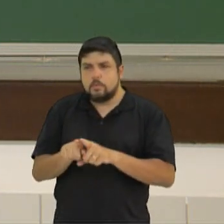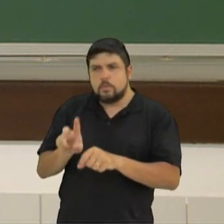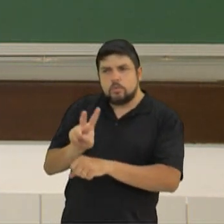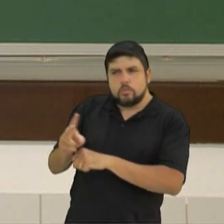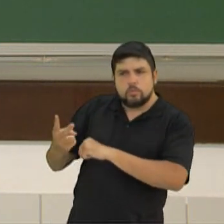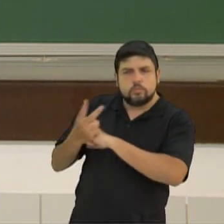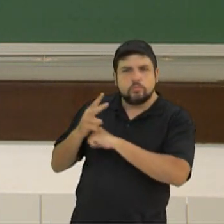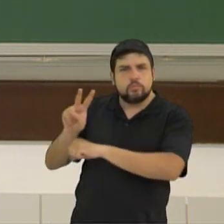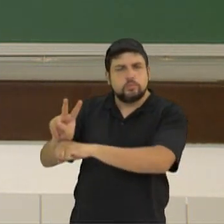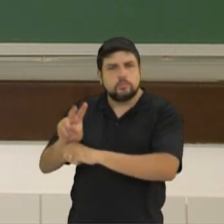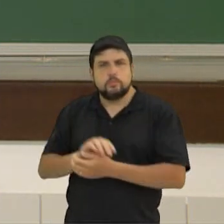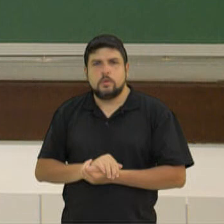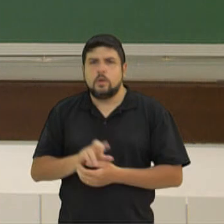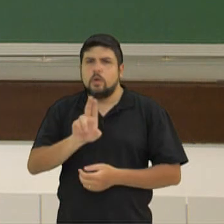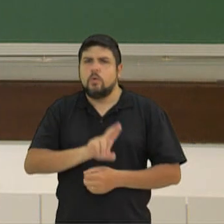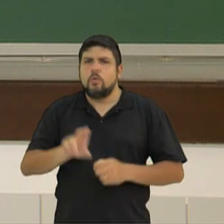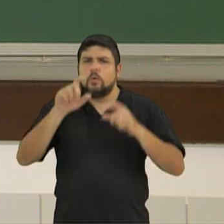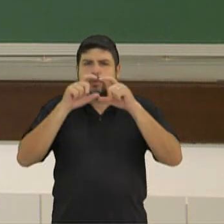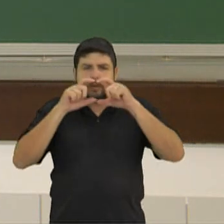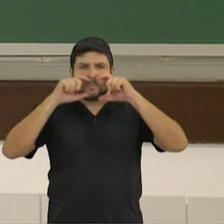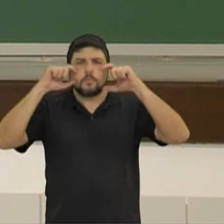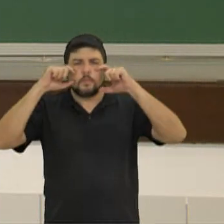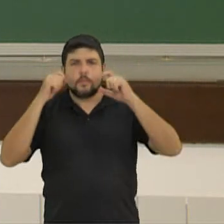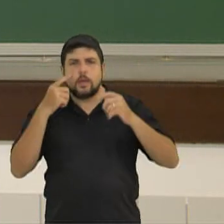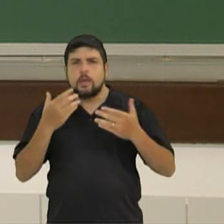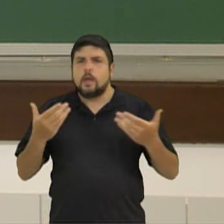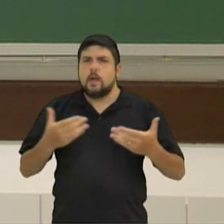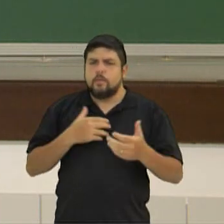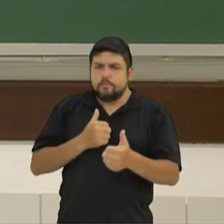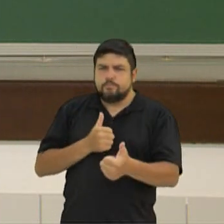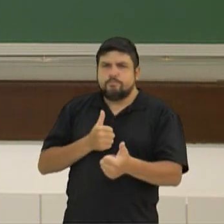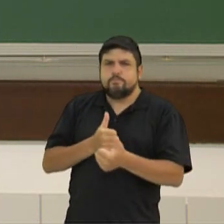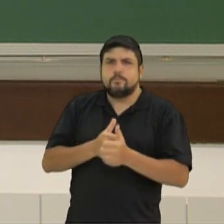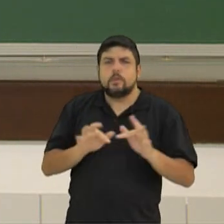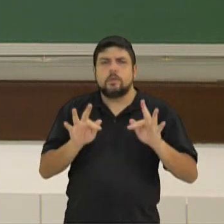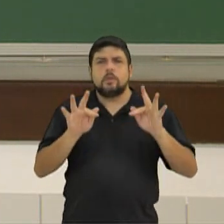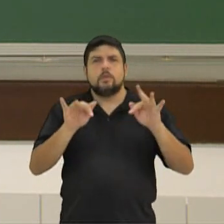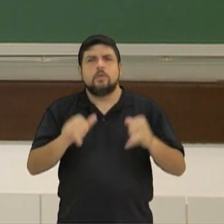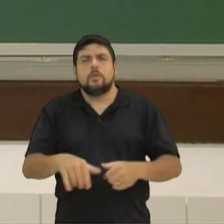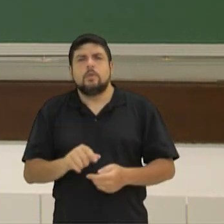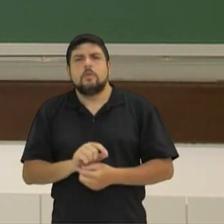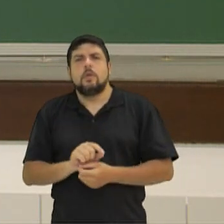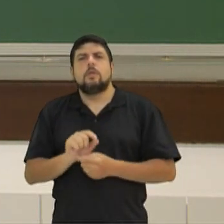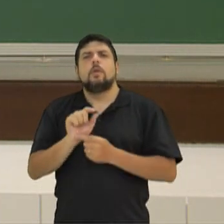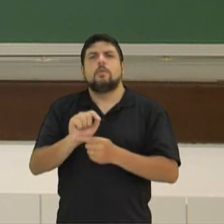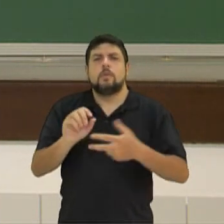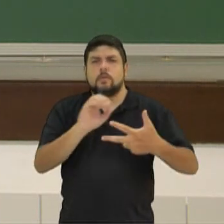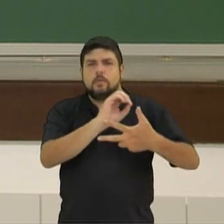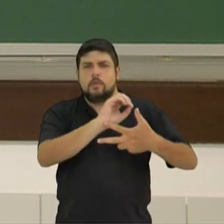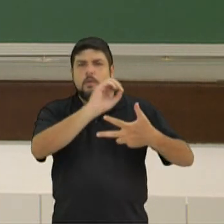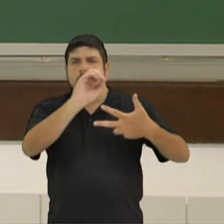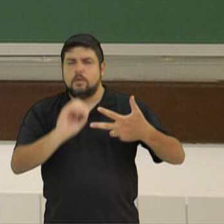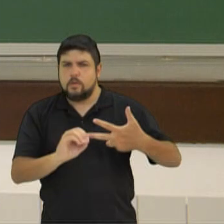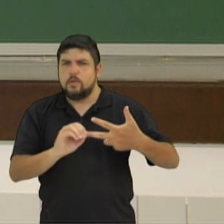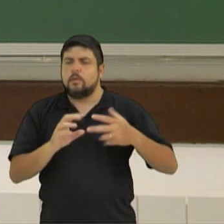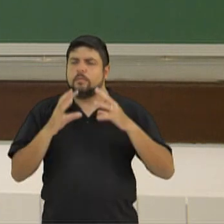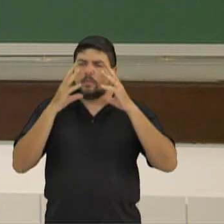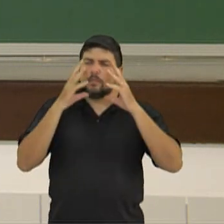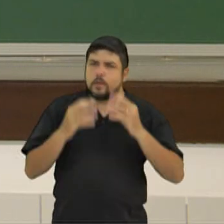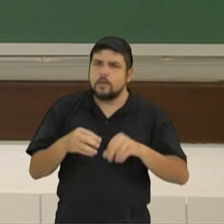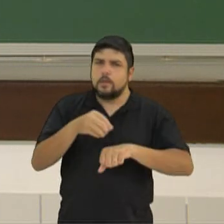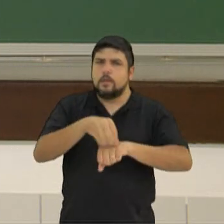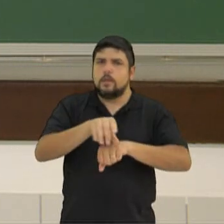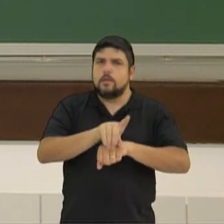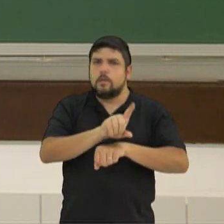Use a máscara. Capricha agora nessa reta final. Quem vai prestar o Enem? Presta atenção nessas dicas